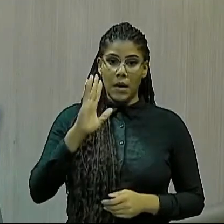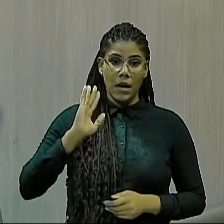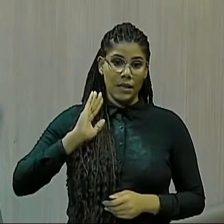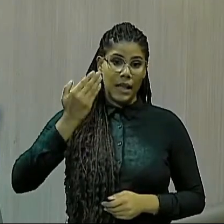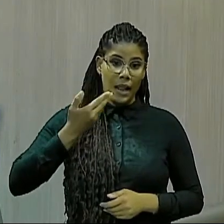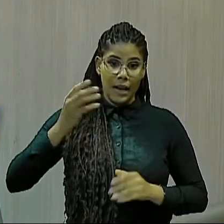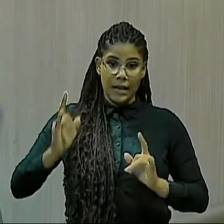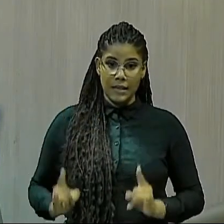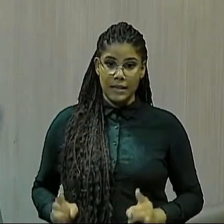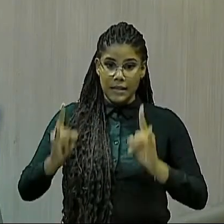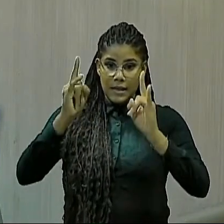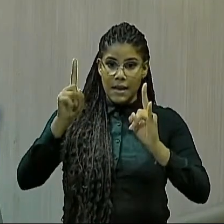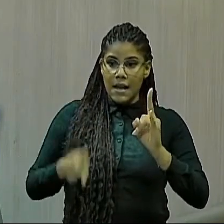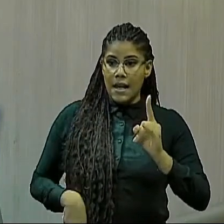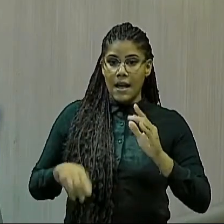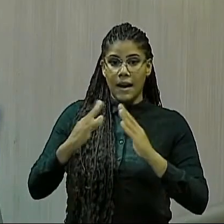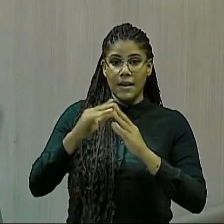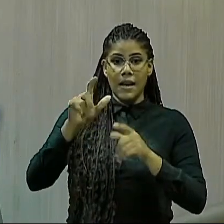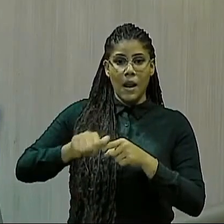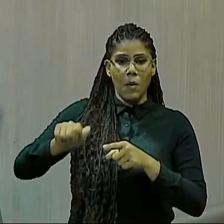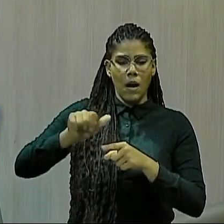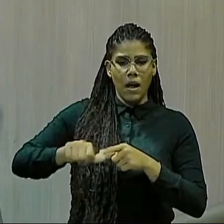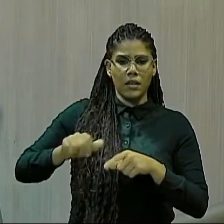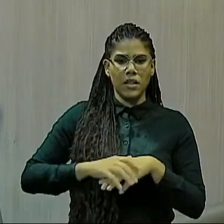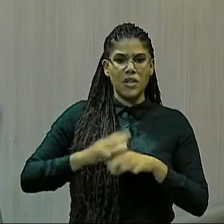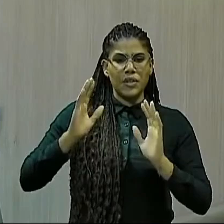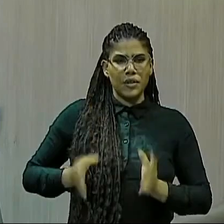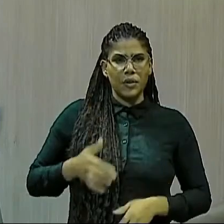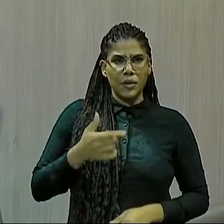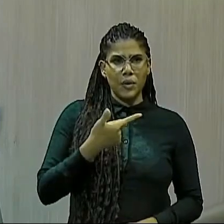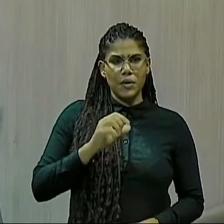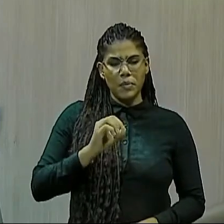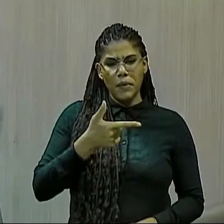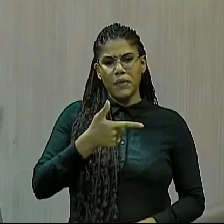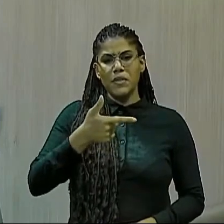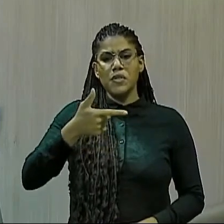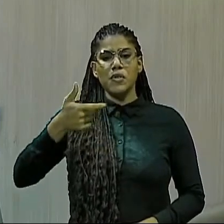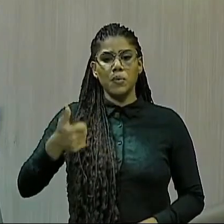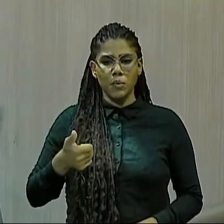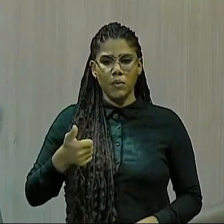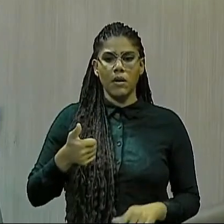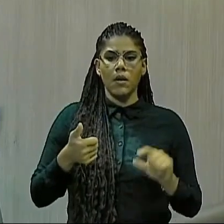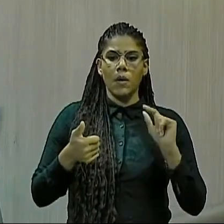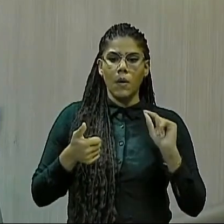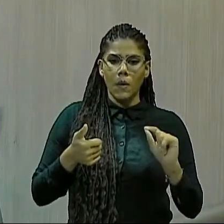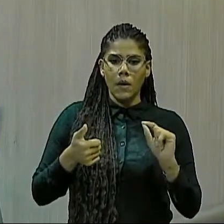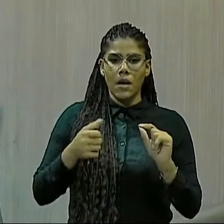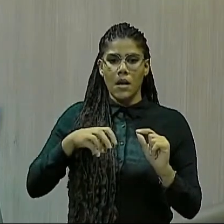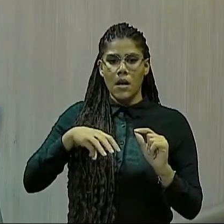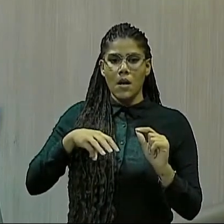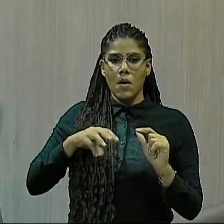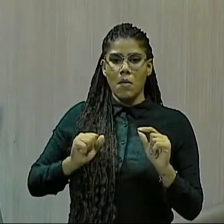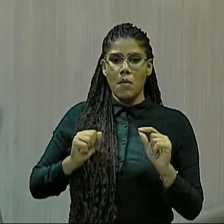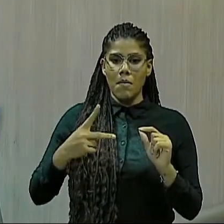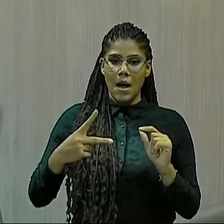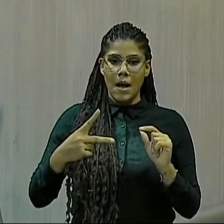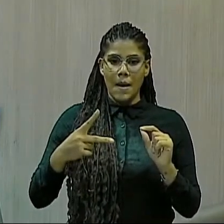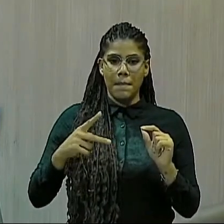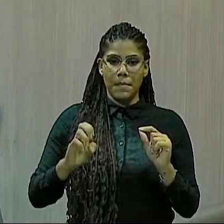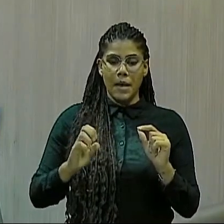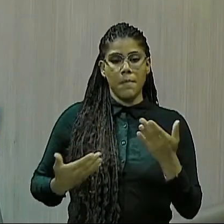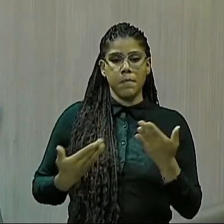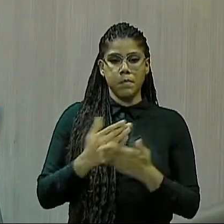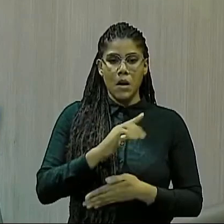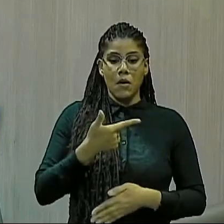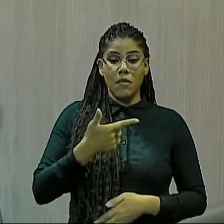é uma casa alugada. Desde 2021, há um MAP aprovado, o MAP 2047